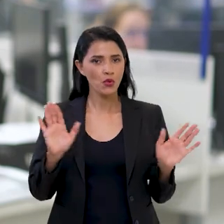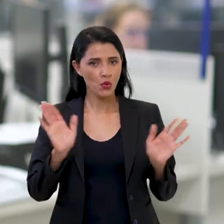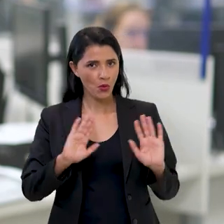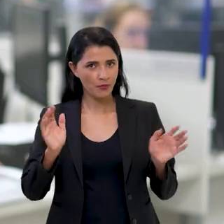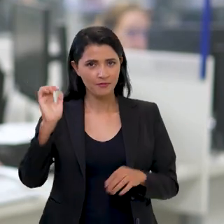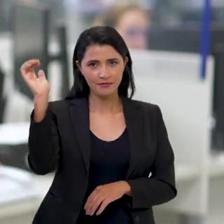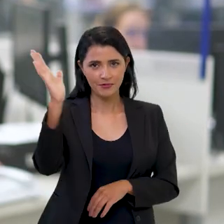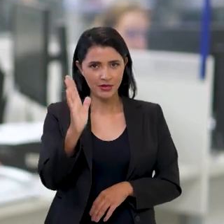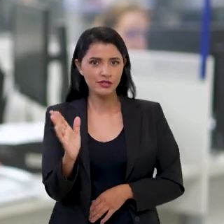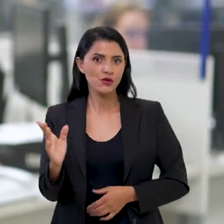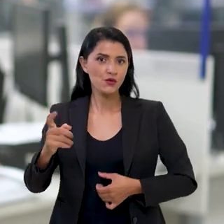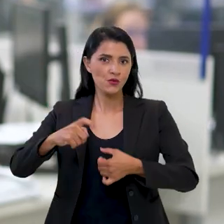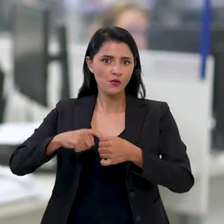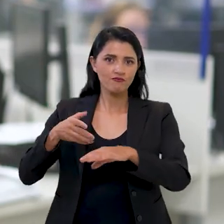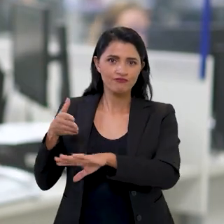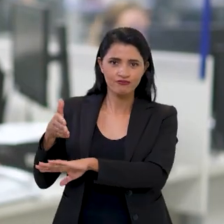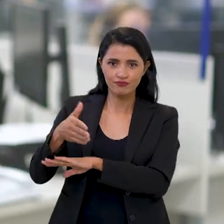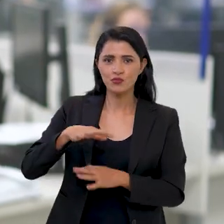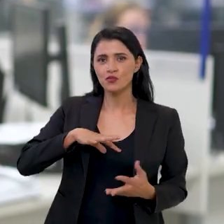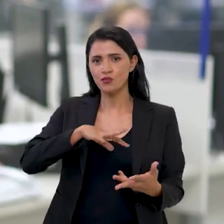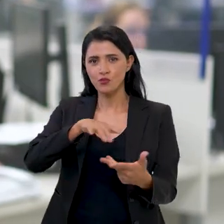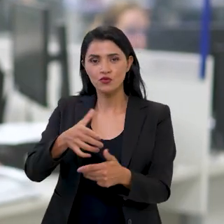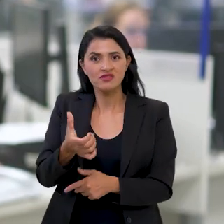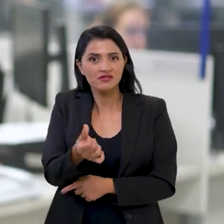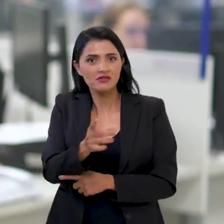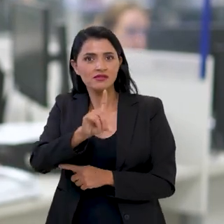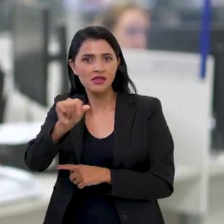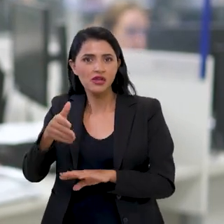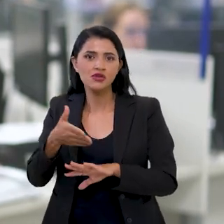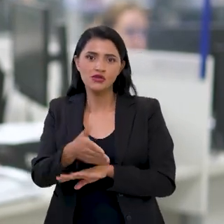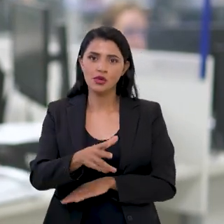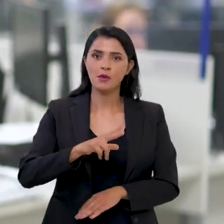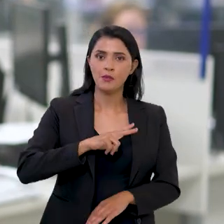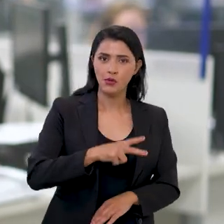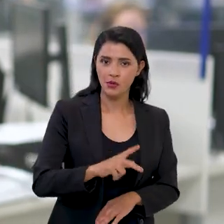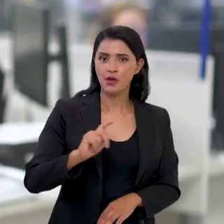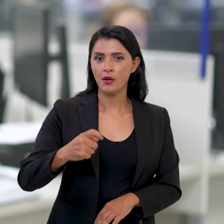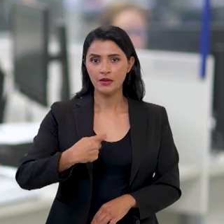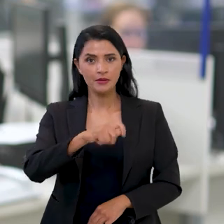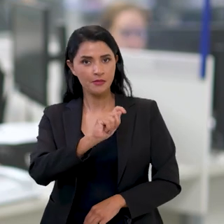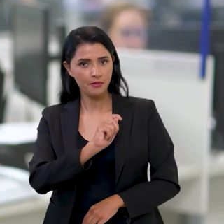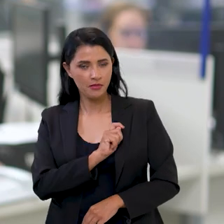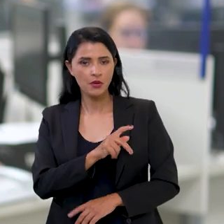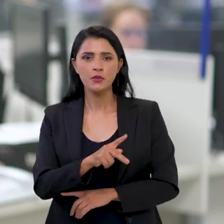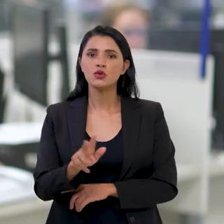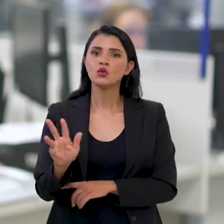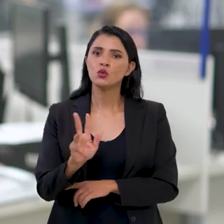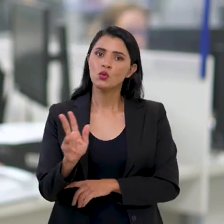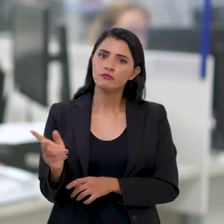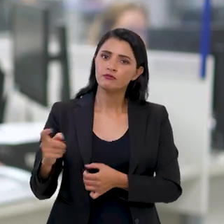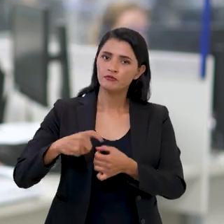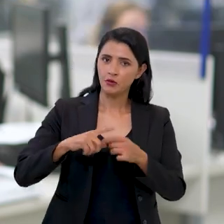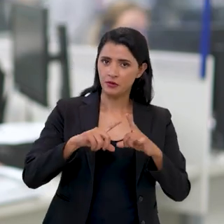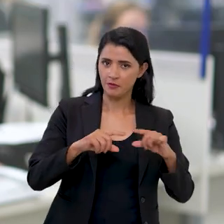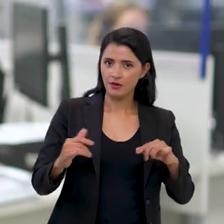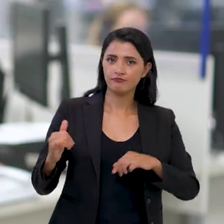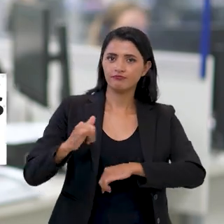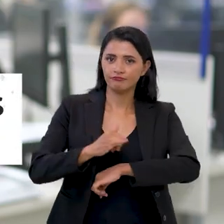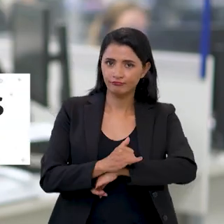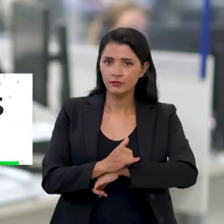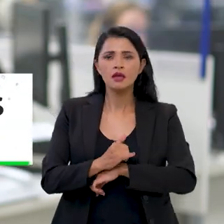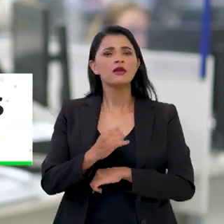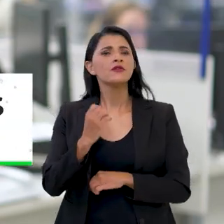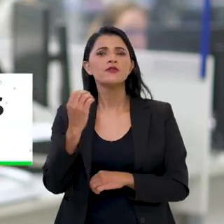Olá! Brasil de volta ao mundo! Após seis dias de agenda em Portugal e na Espanha, o presidente Lula prepara a volta à